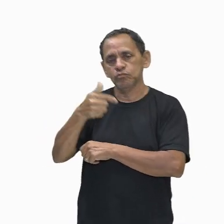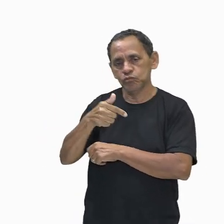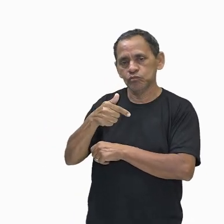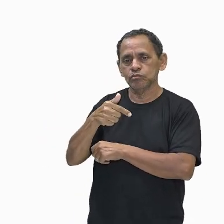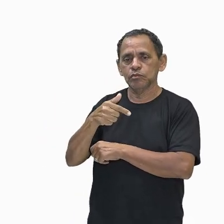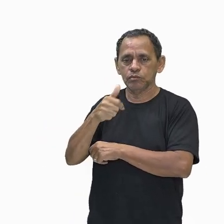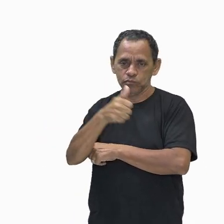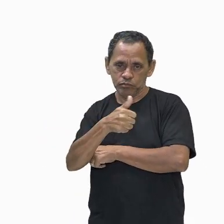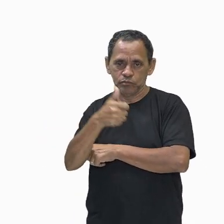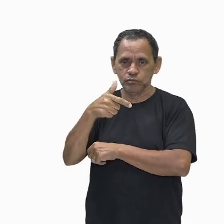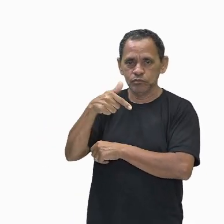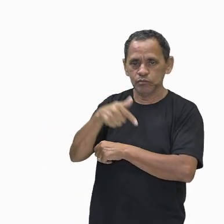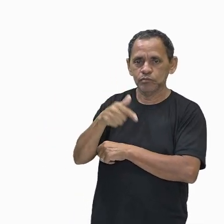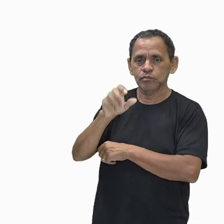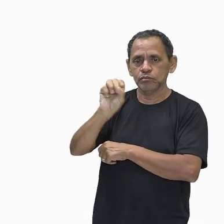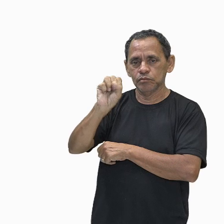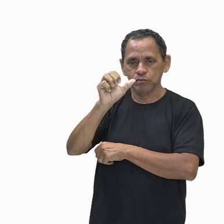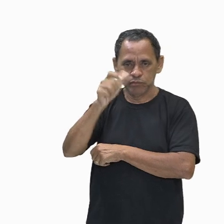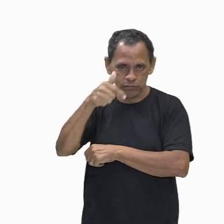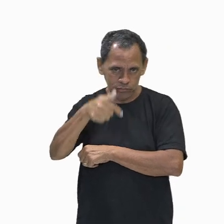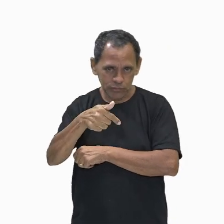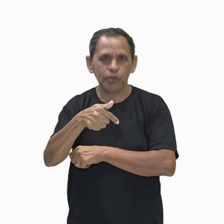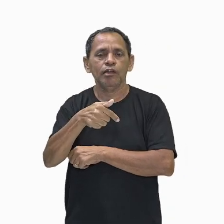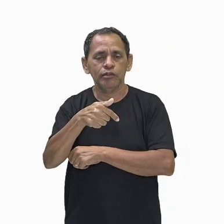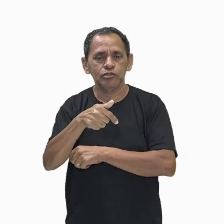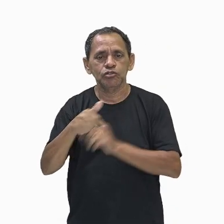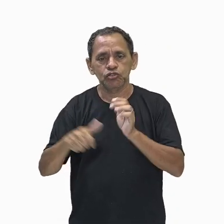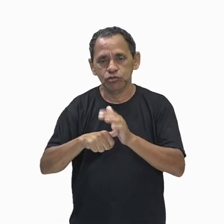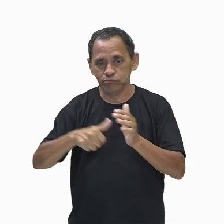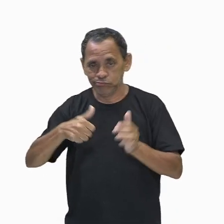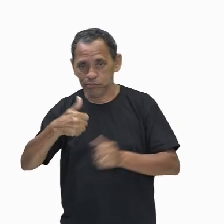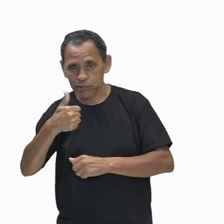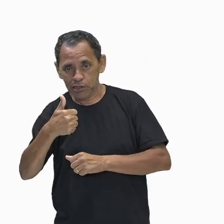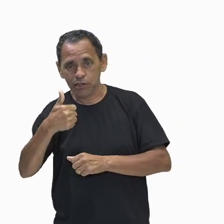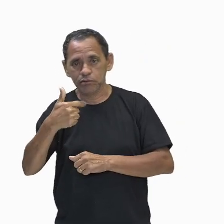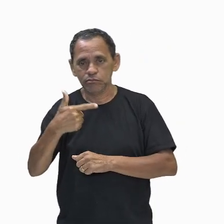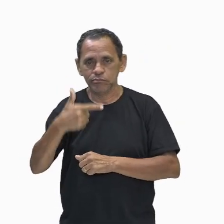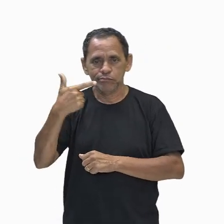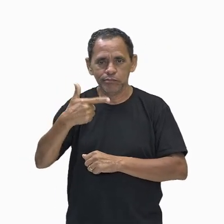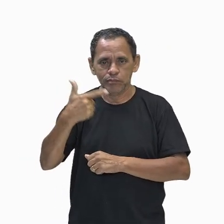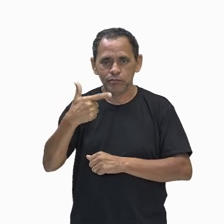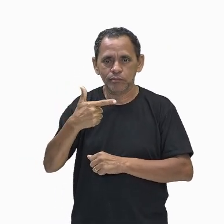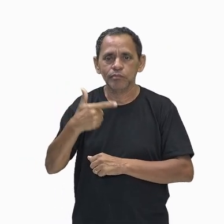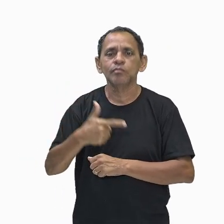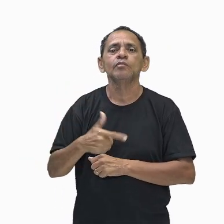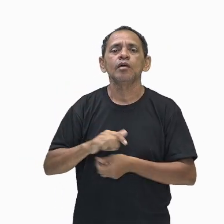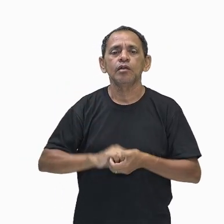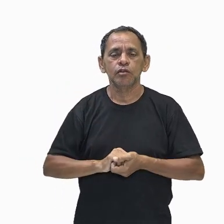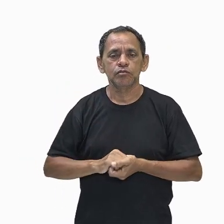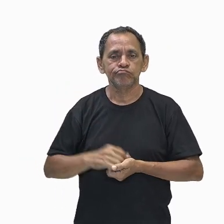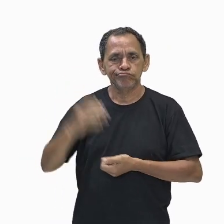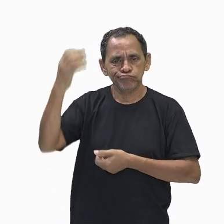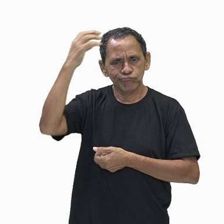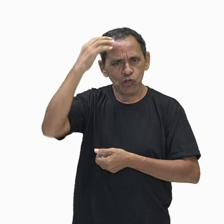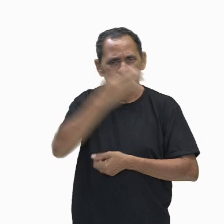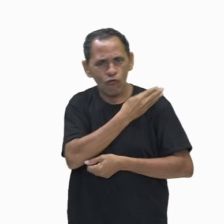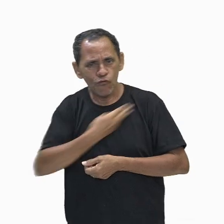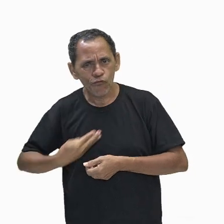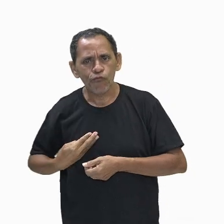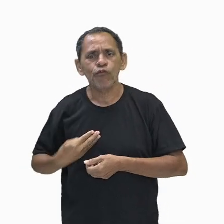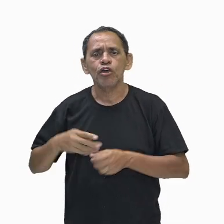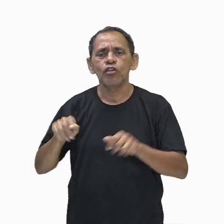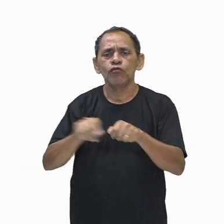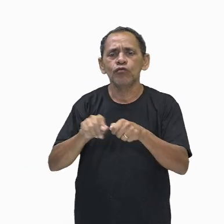Sexto Nomarca, da 12ª Dinastia, durante seus 45 anos de governo, fez muito pelo